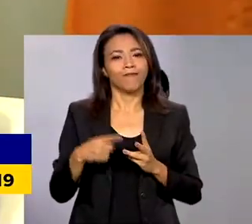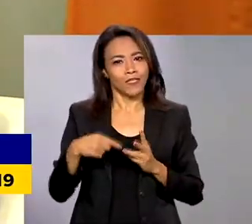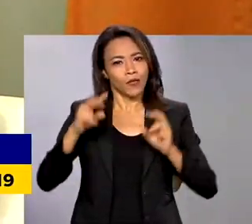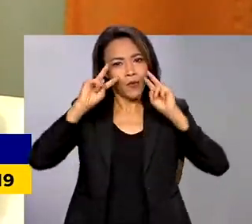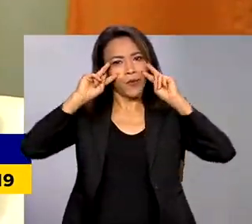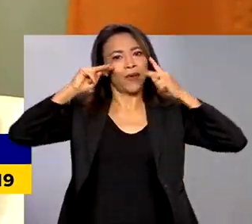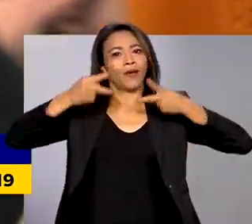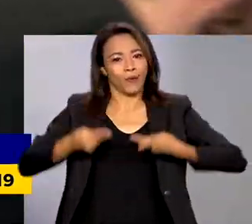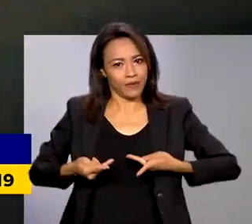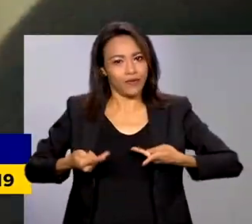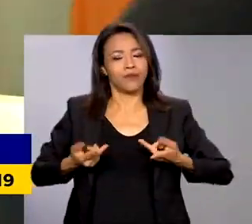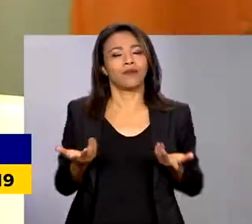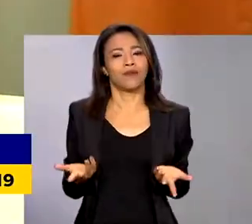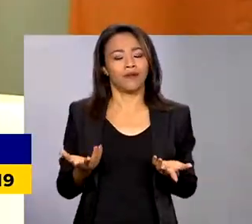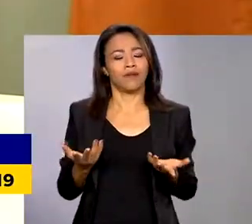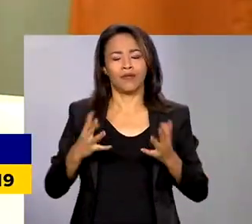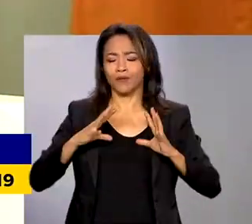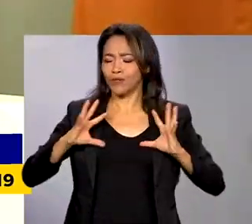reconhecimento dentro de todos os espaços. Direito direitos humanos. Direito